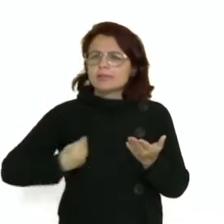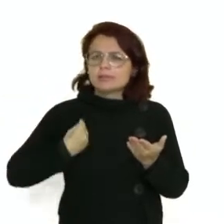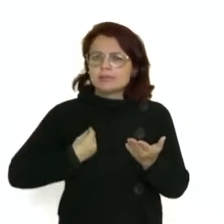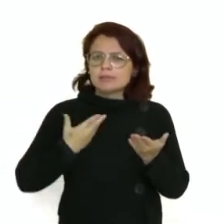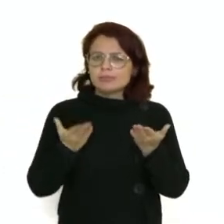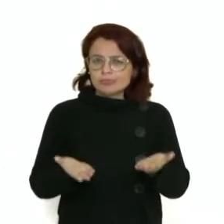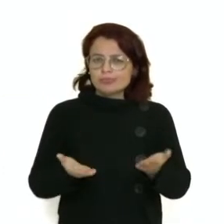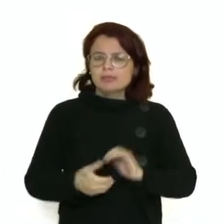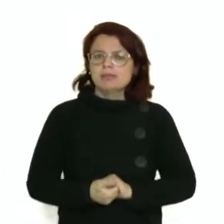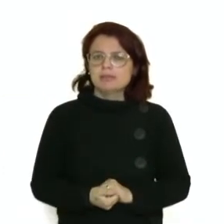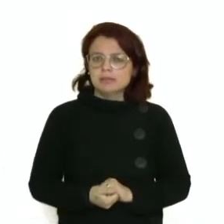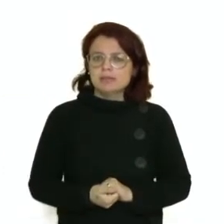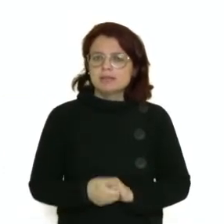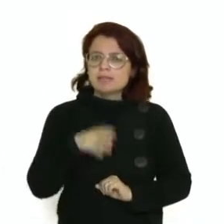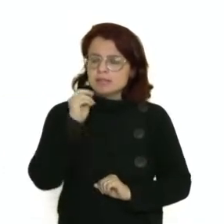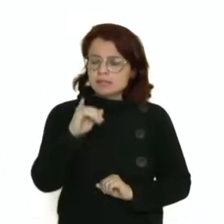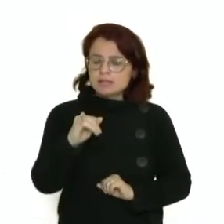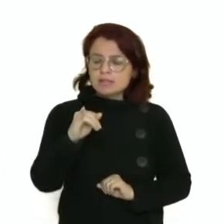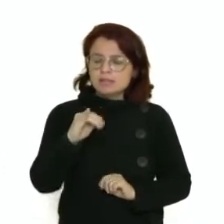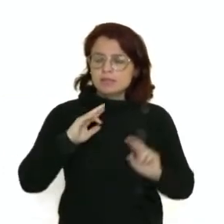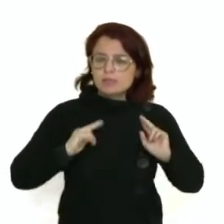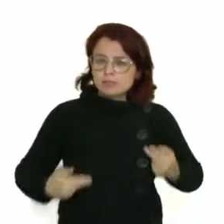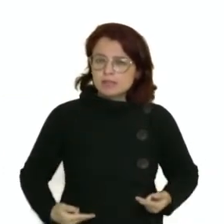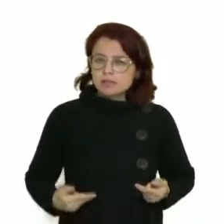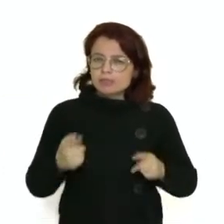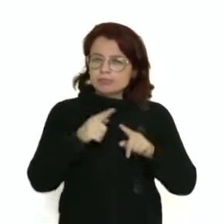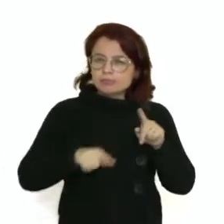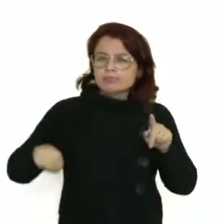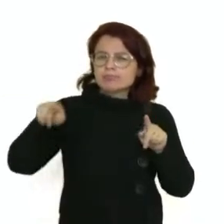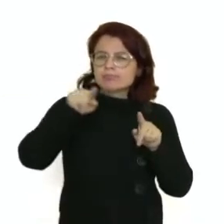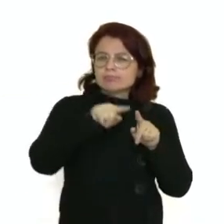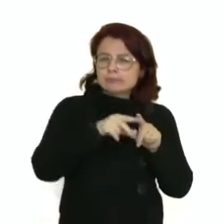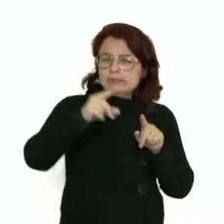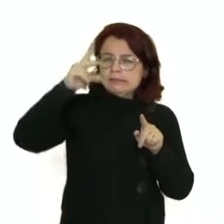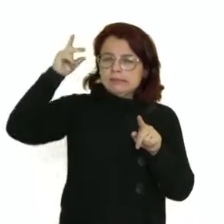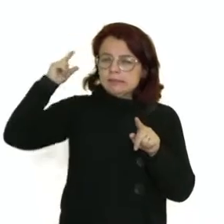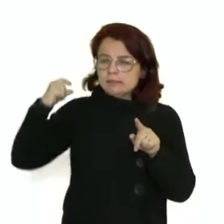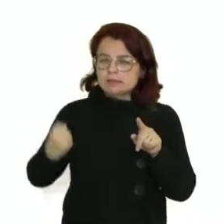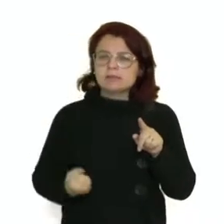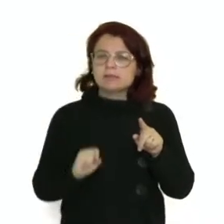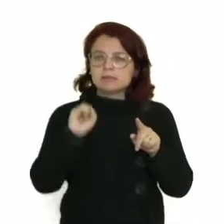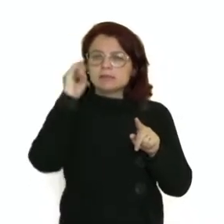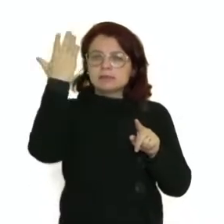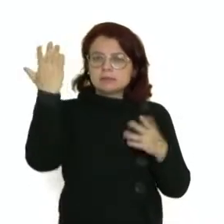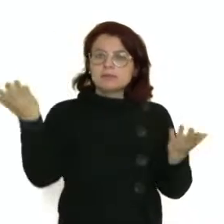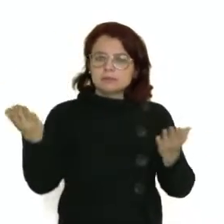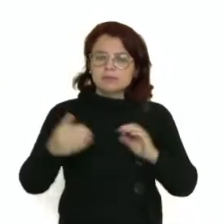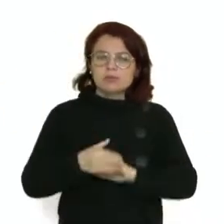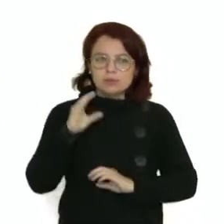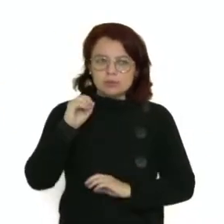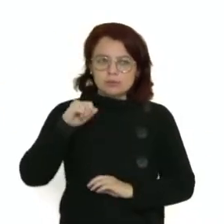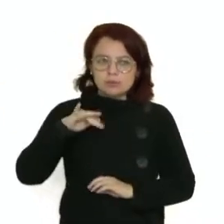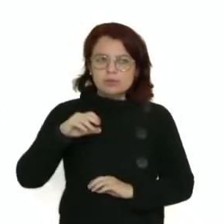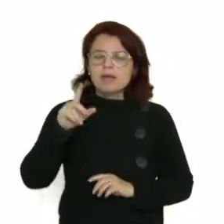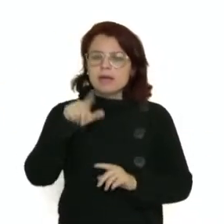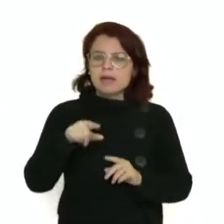humano surgiu muito, muito tempo depois? Se cosmogonia é a origem do universo,